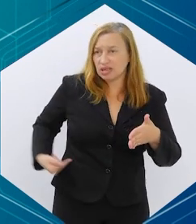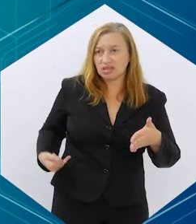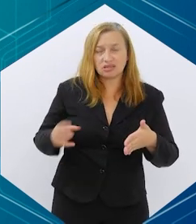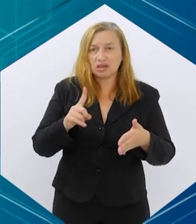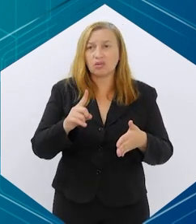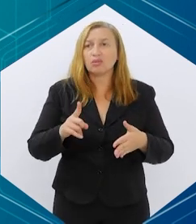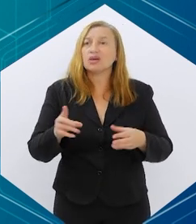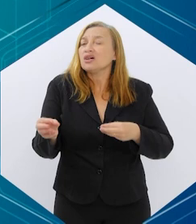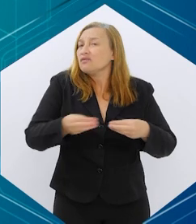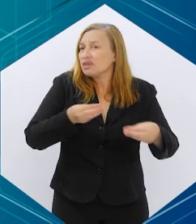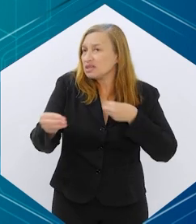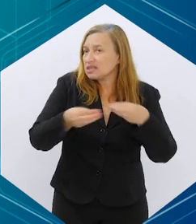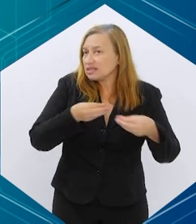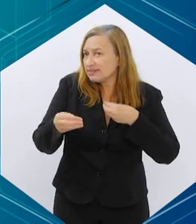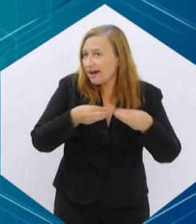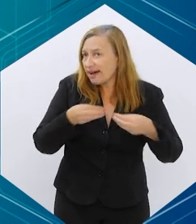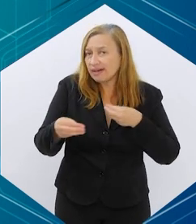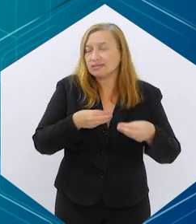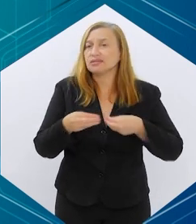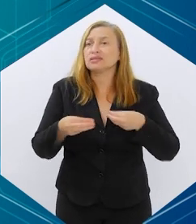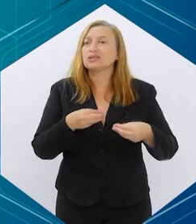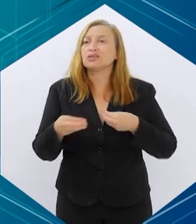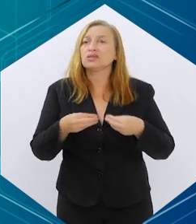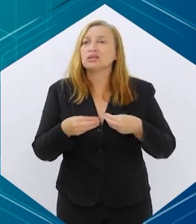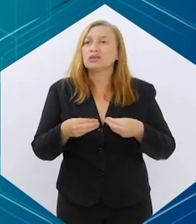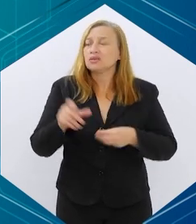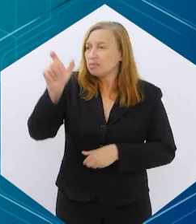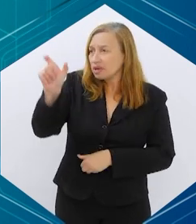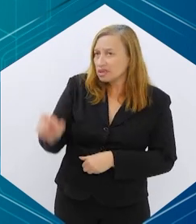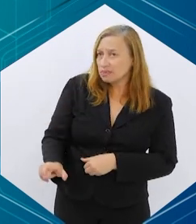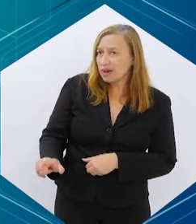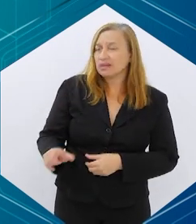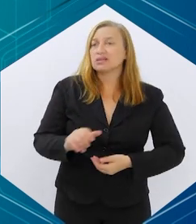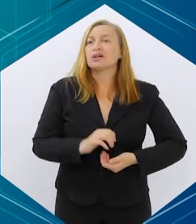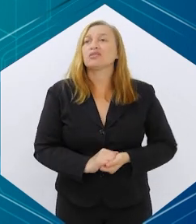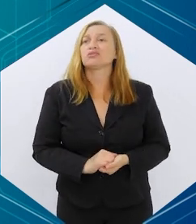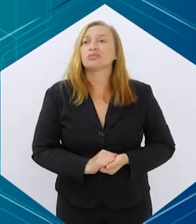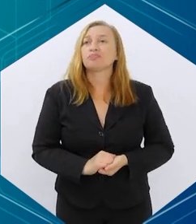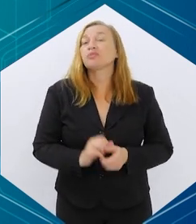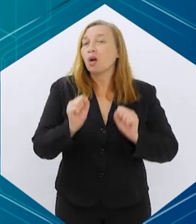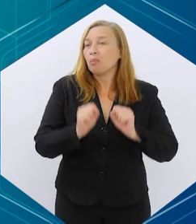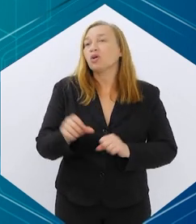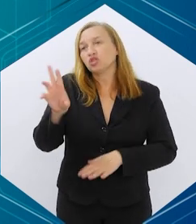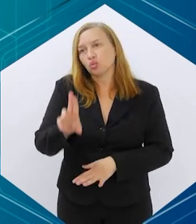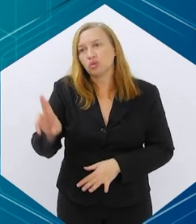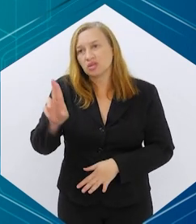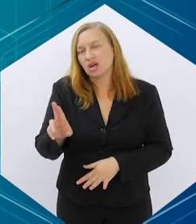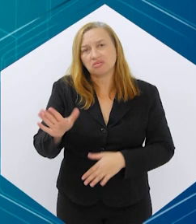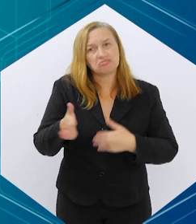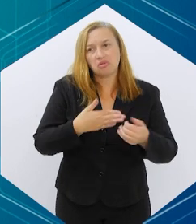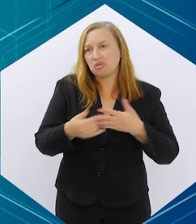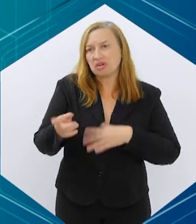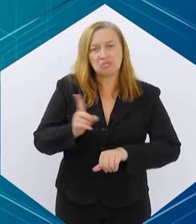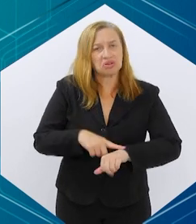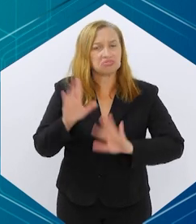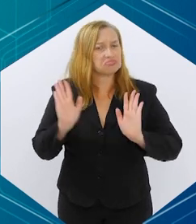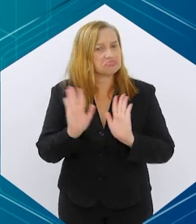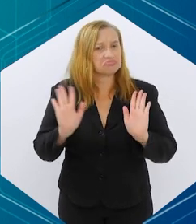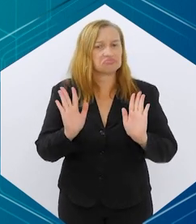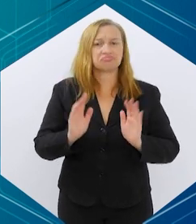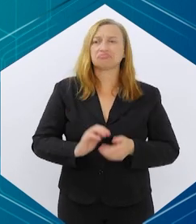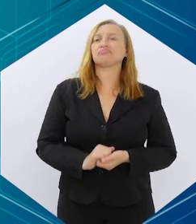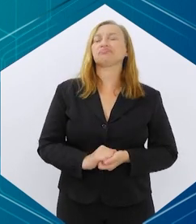mas traz praticidade, né? Para esse, para esse paciente e aí pode ser utilizado em qualquer